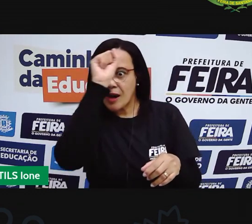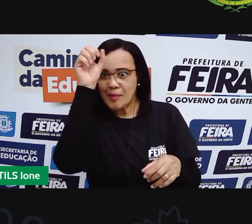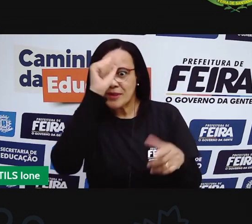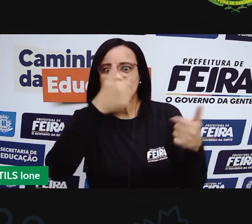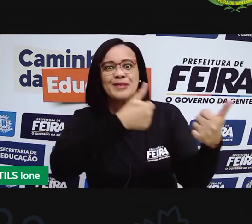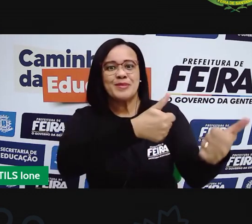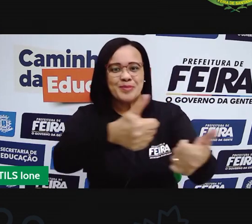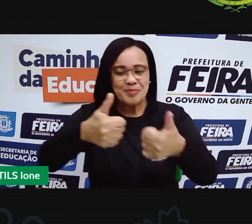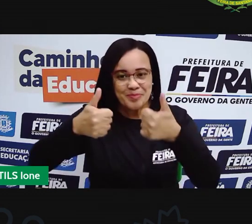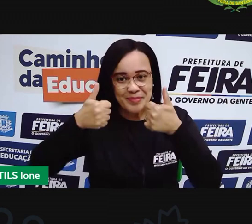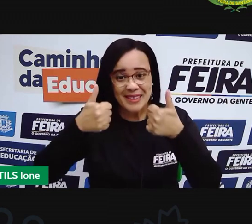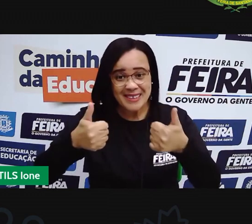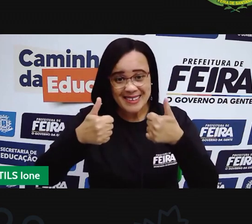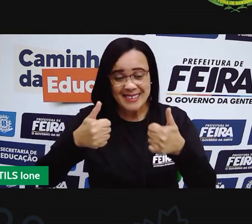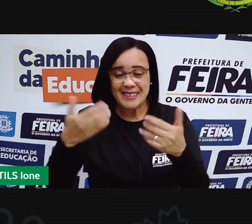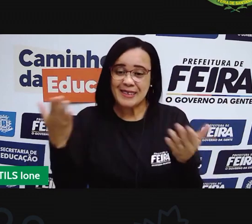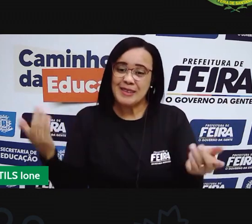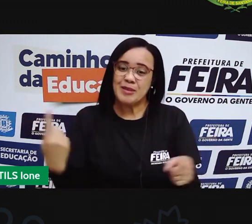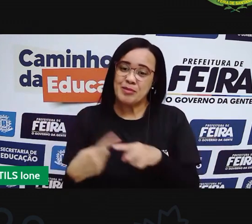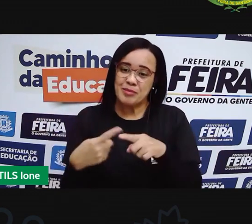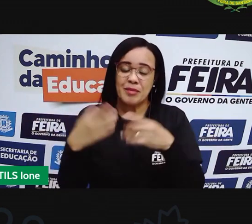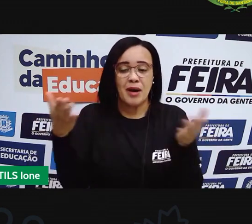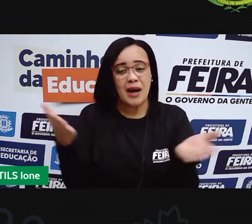Agora, a gente vai se despedindo.